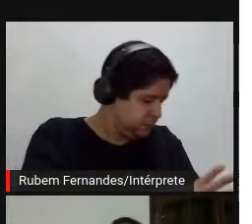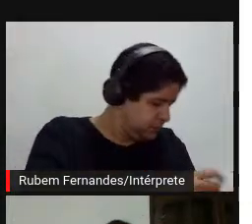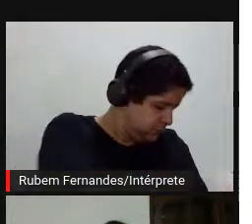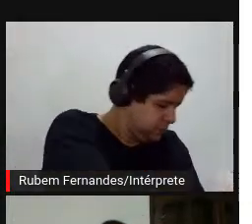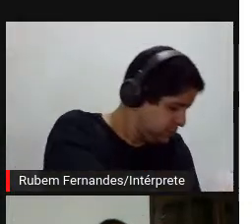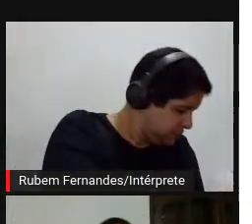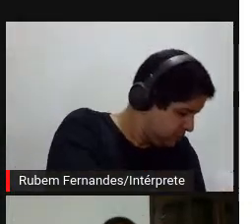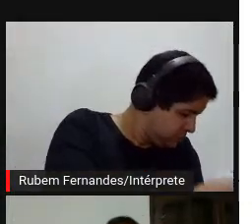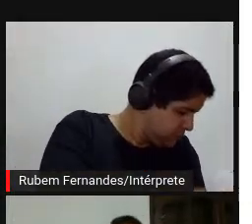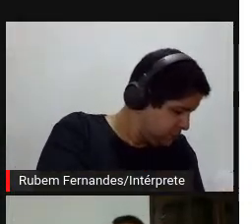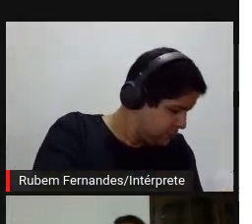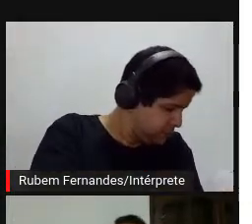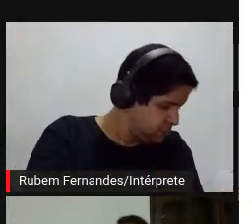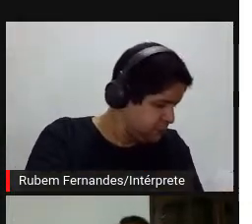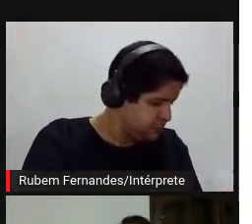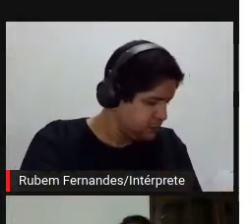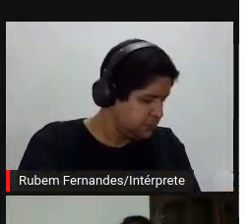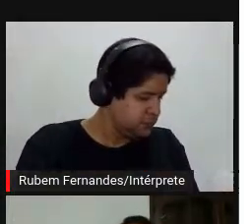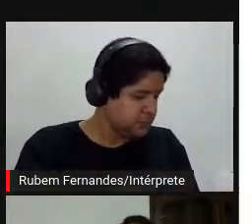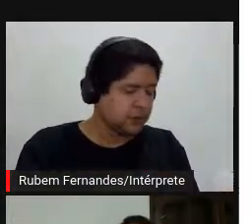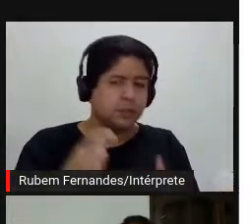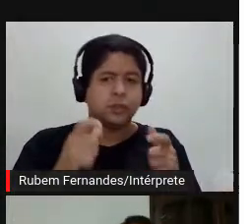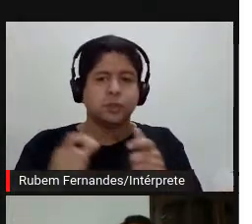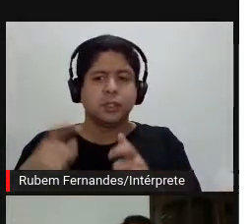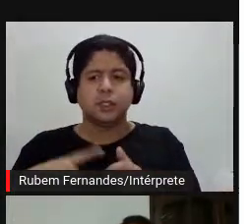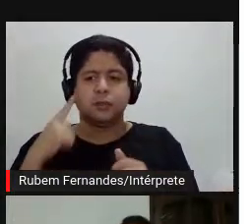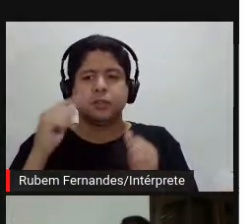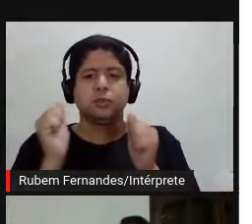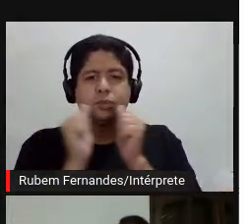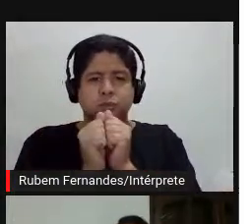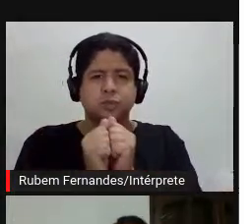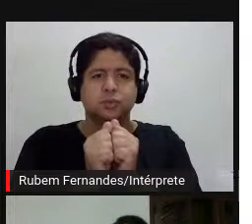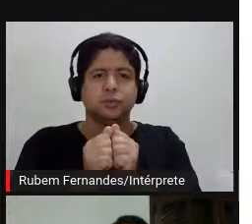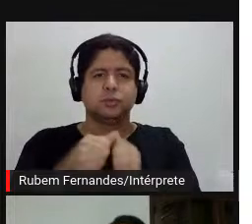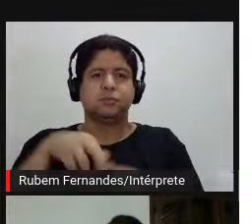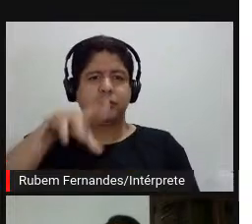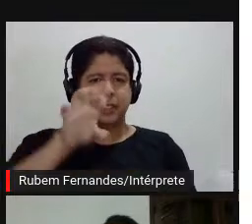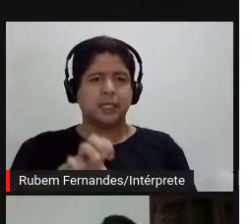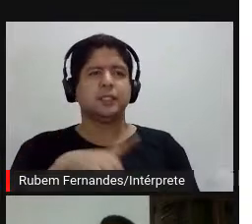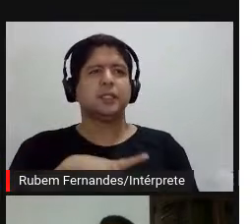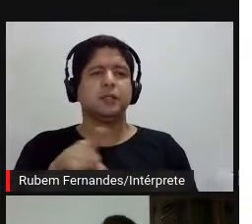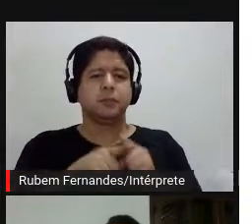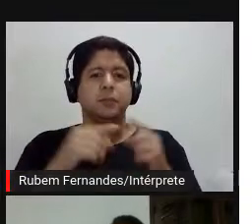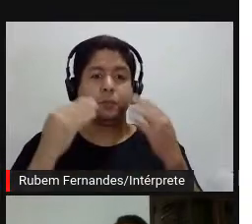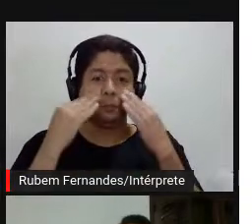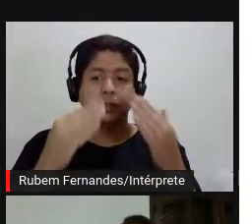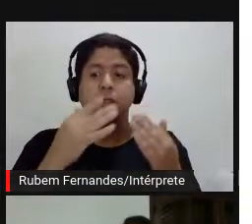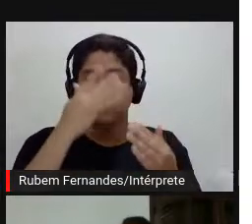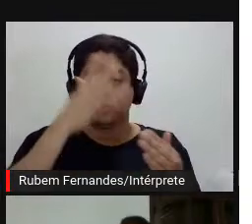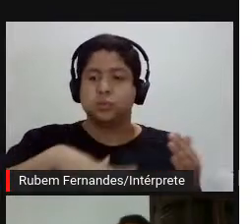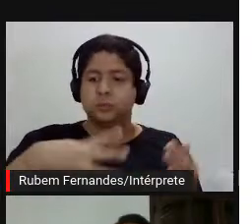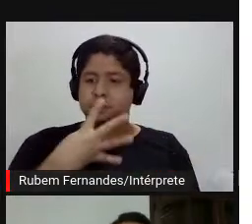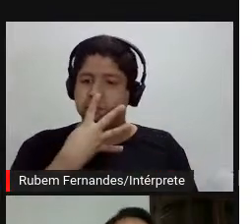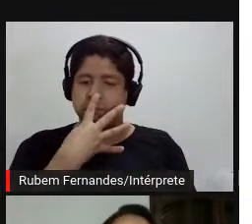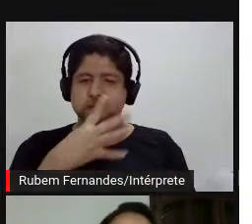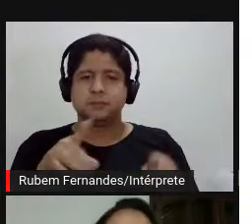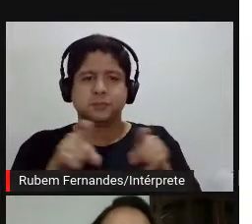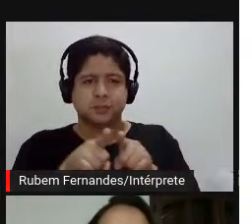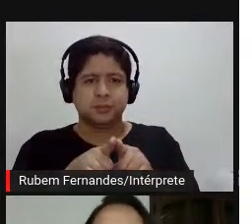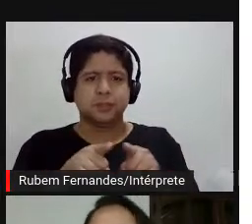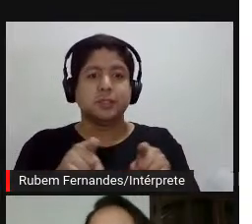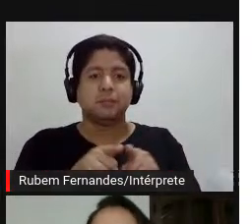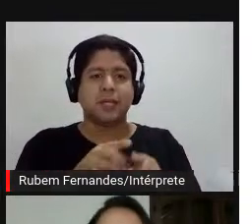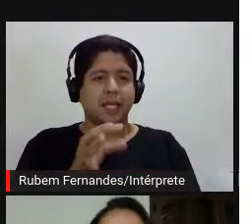atravessando essa relação entre a arte, a exposição e os seus públicos, até o preço do